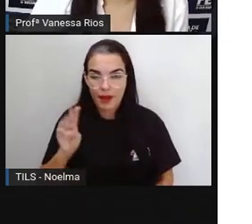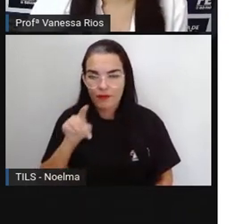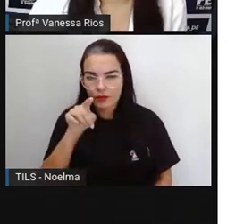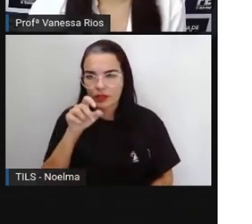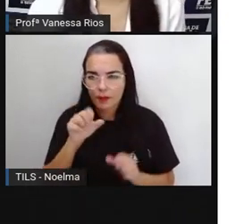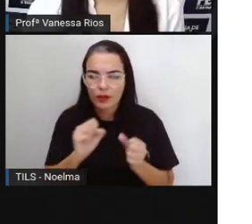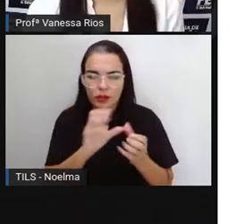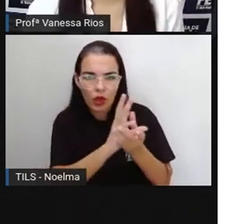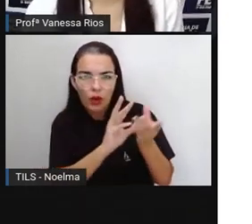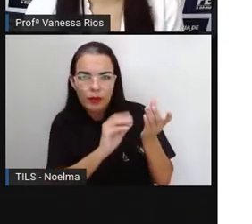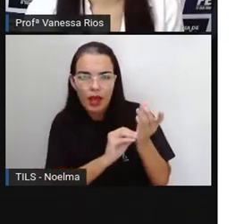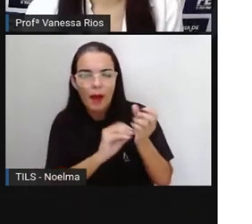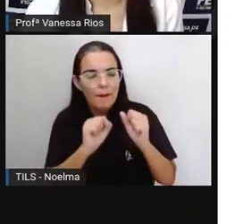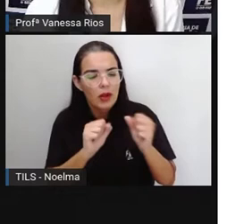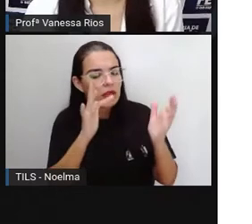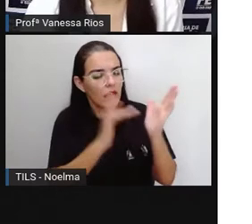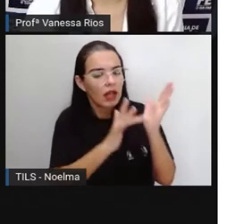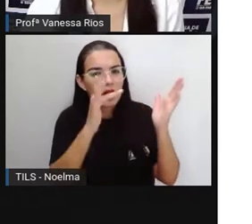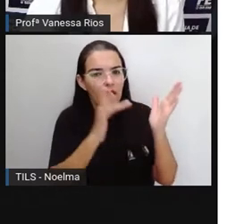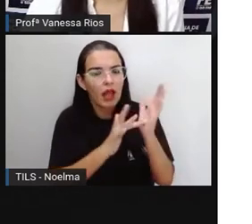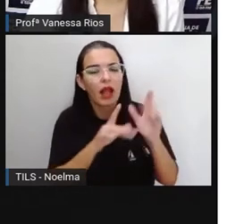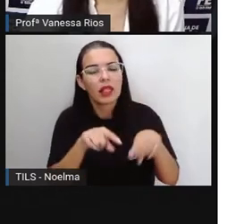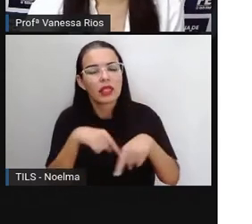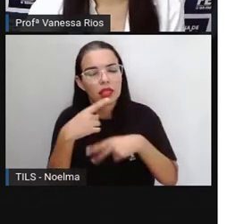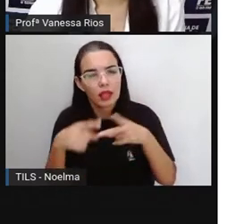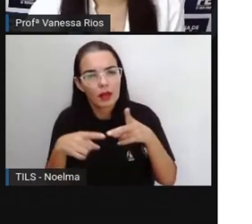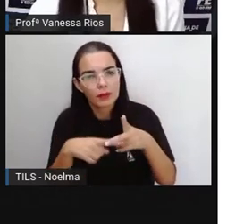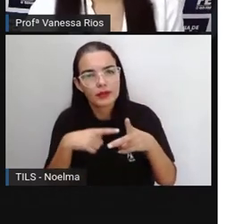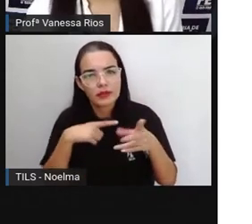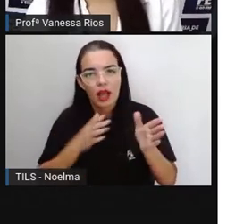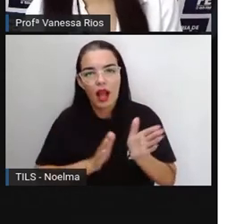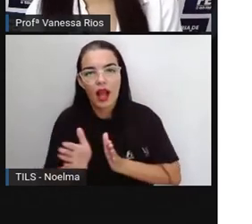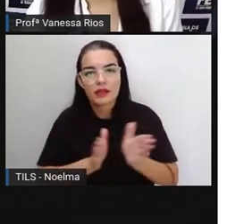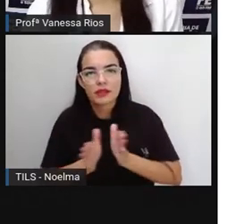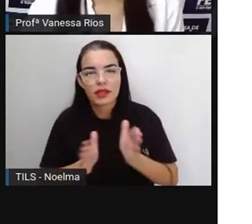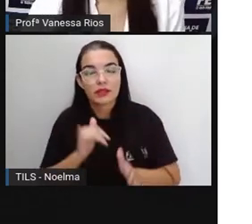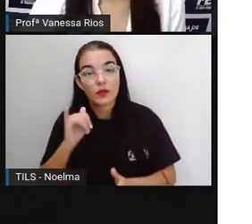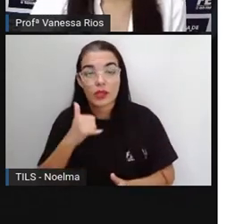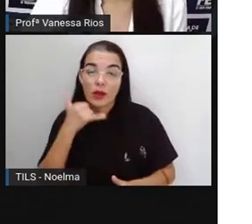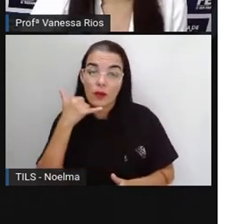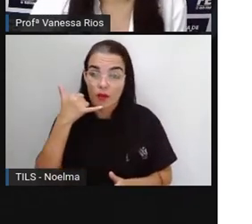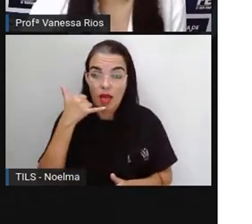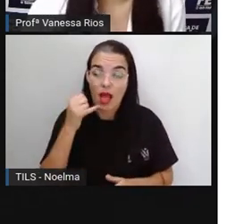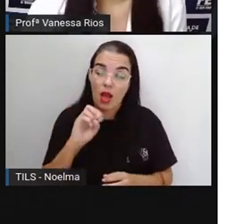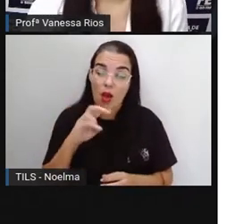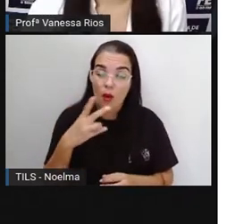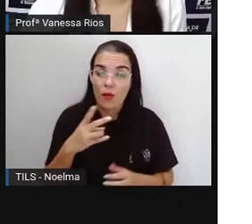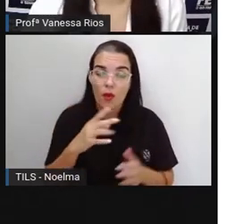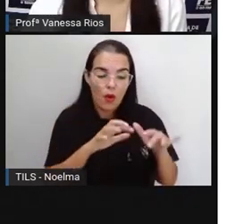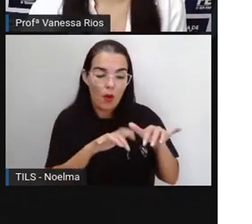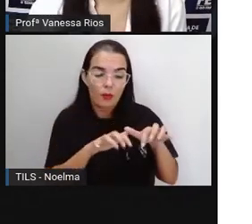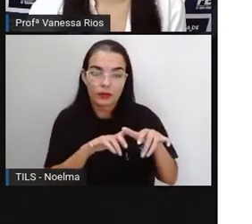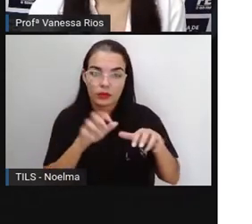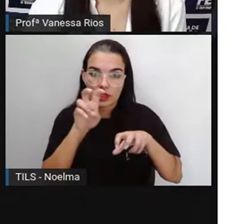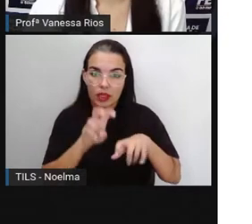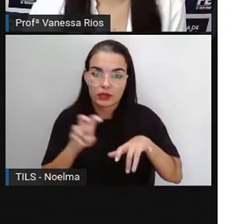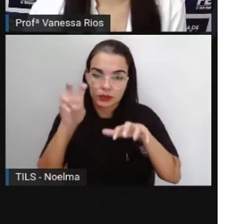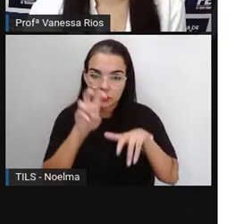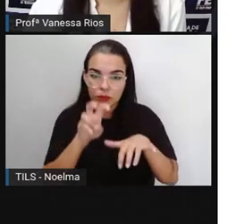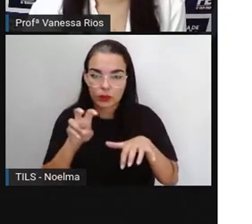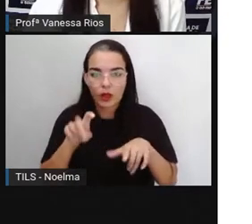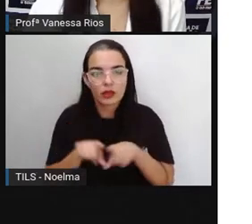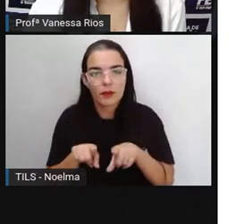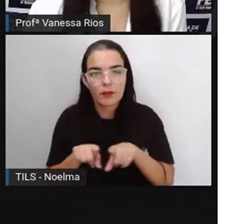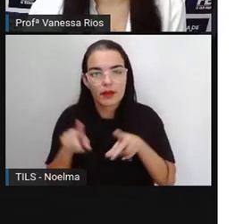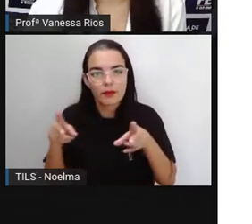copiar, pode printar também, e depois ter acesso pelo celular ou pelo computador. E observar também, né?